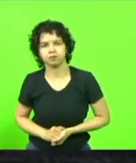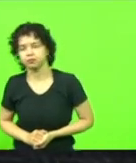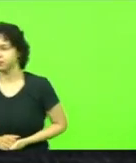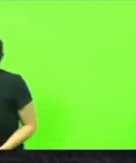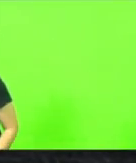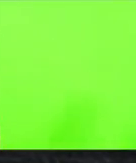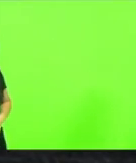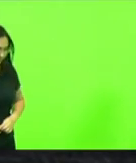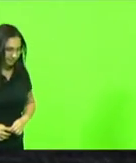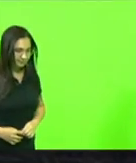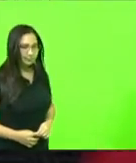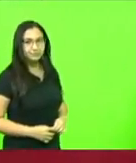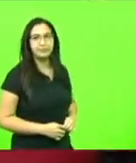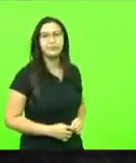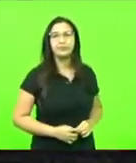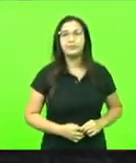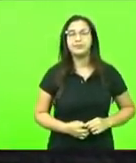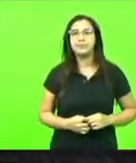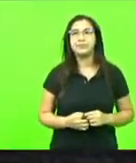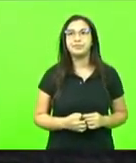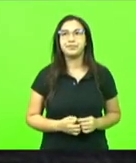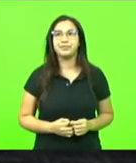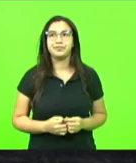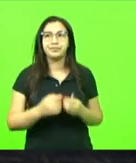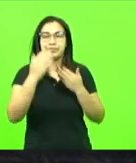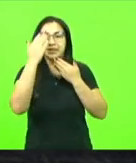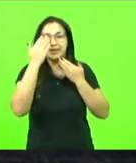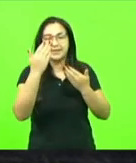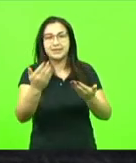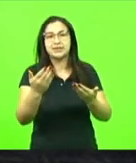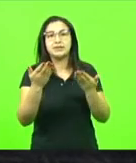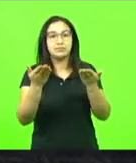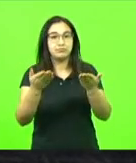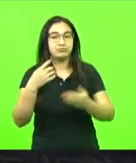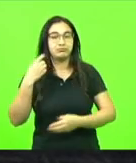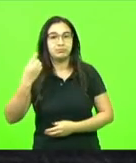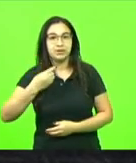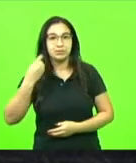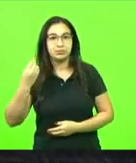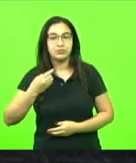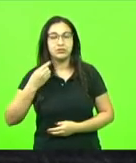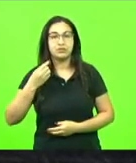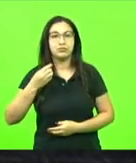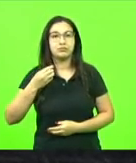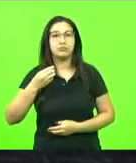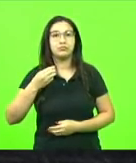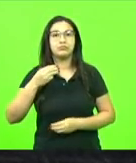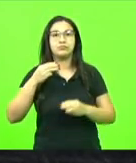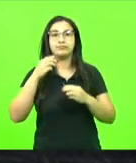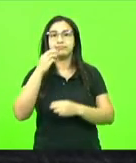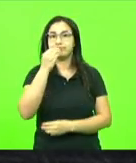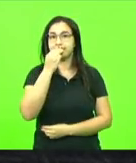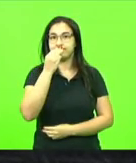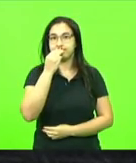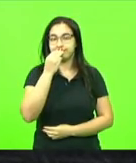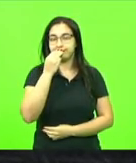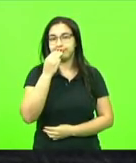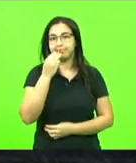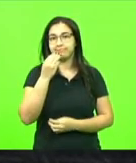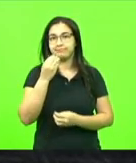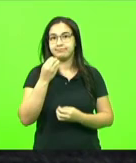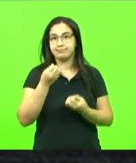belíssimo cabrito que o deputado Sopelso ofereceu ontem aos deputados. Muito obrigado.